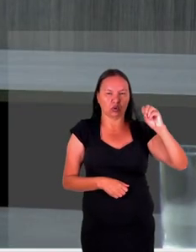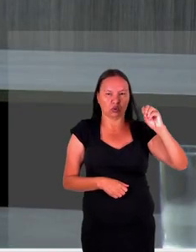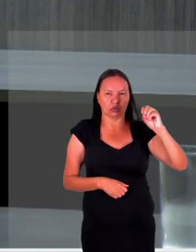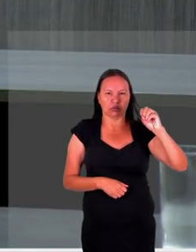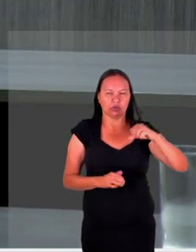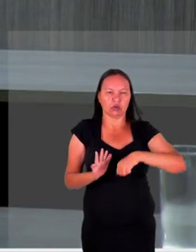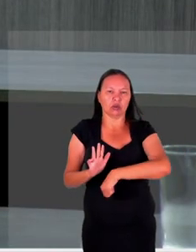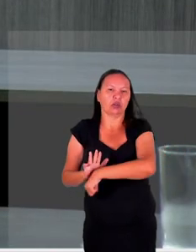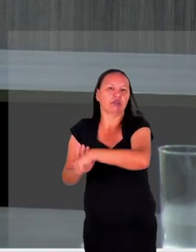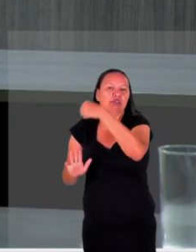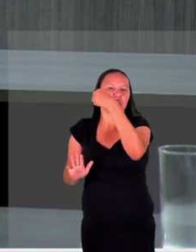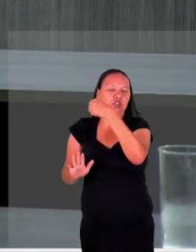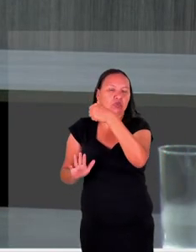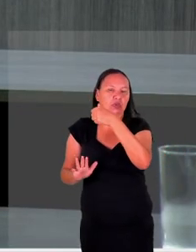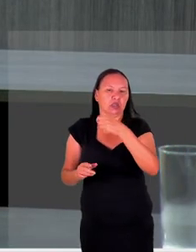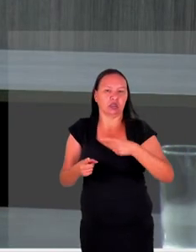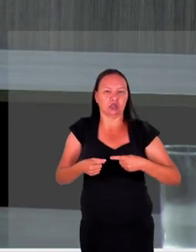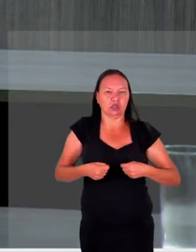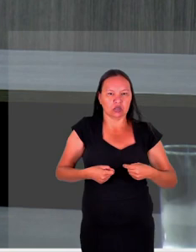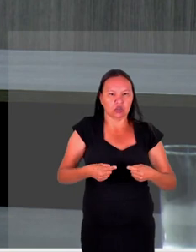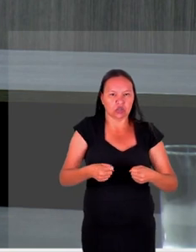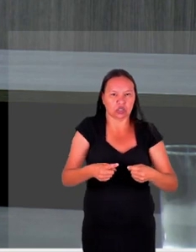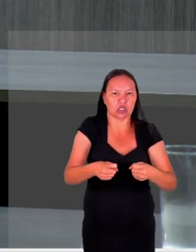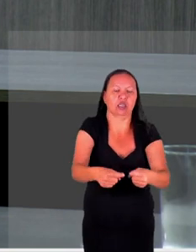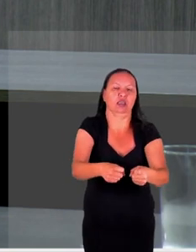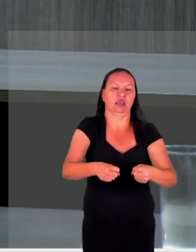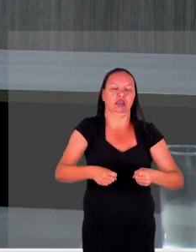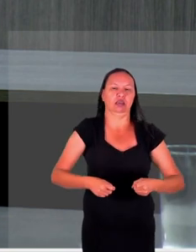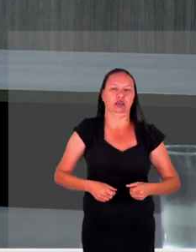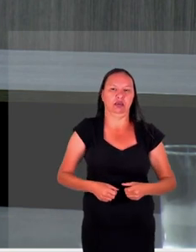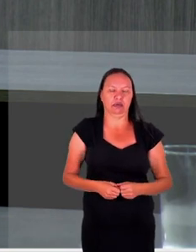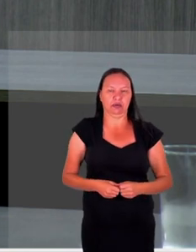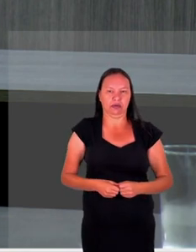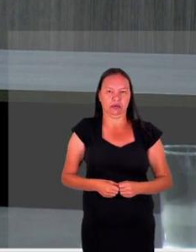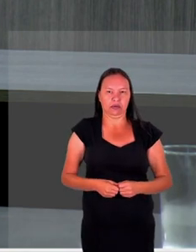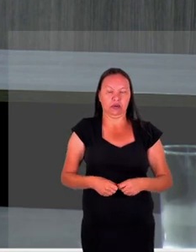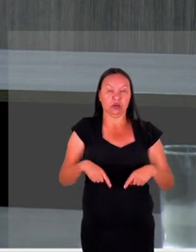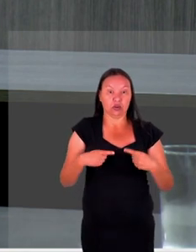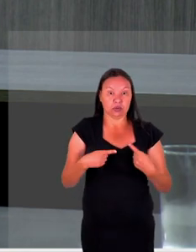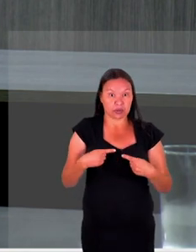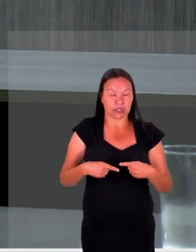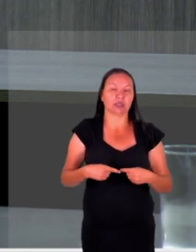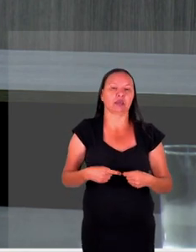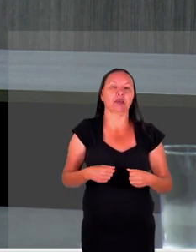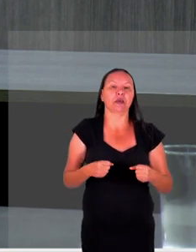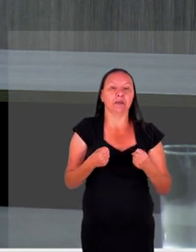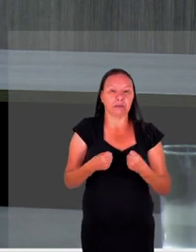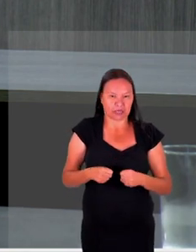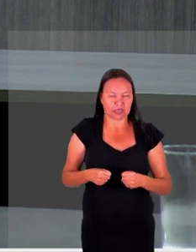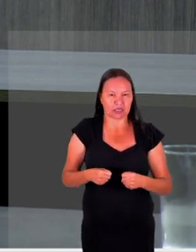tem como responsabilizar os autores pela prática de crime de guerra perante o tribunal internacional